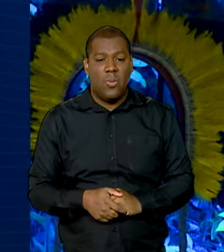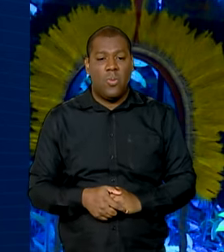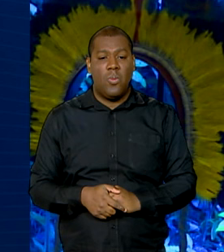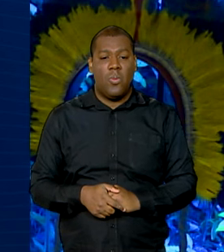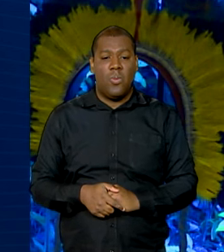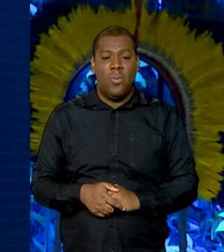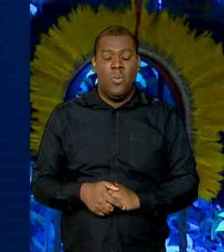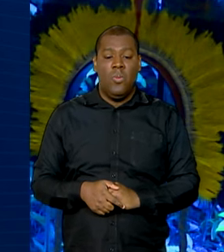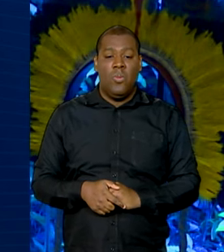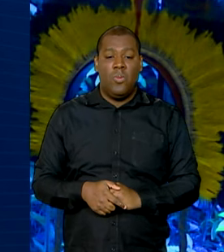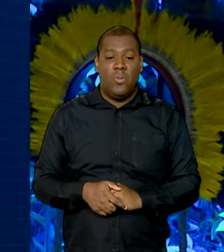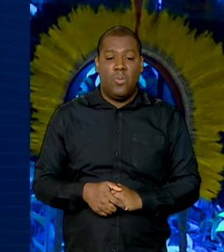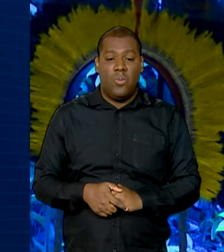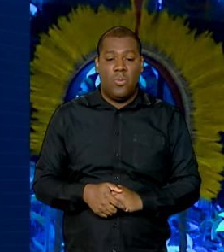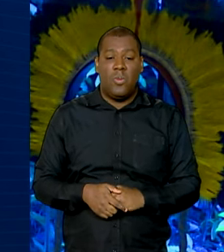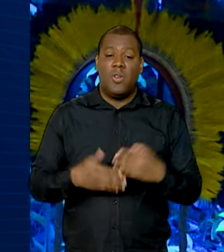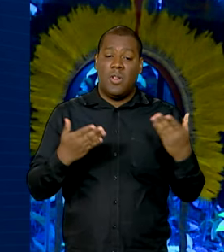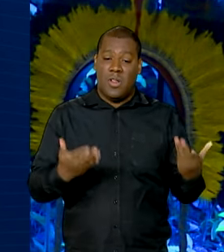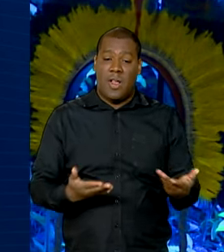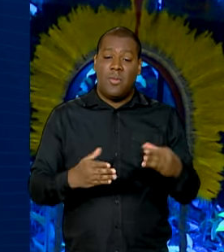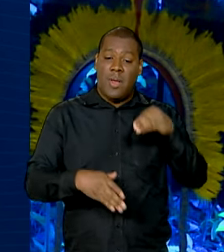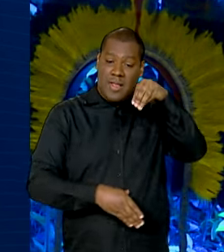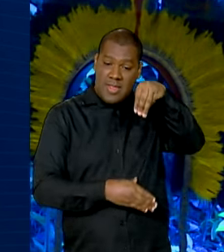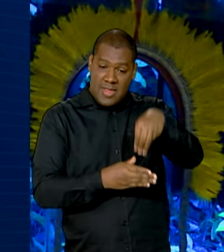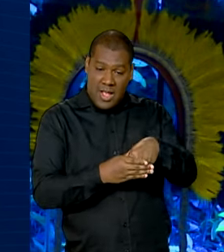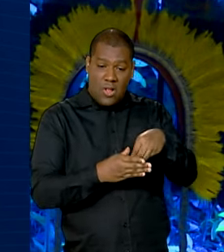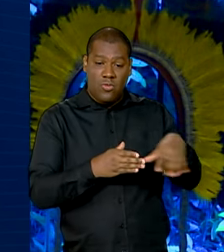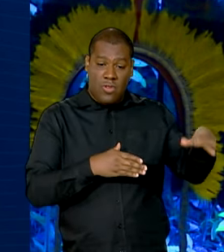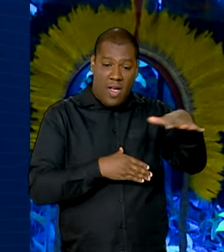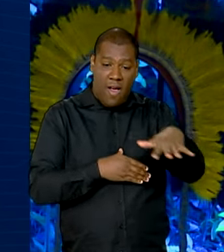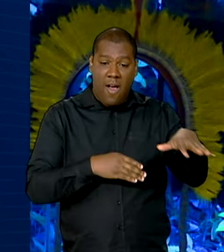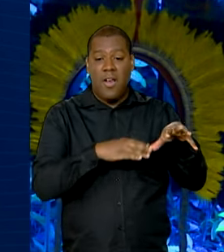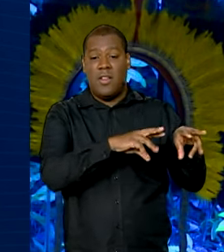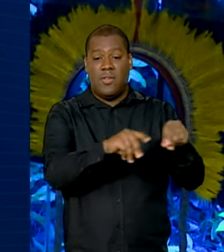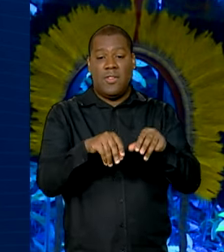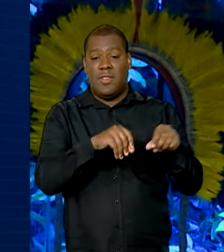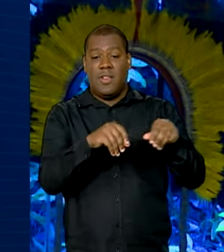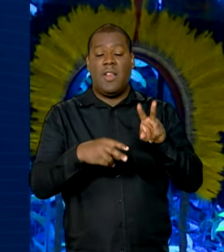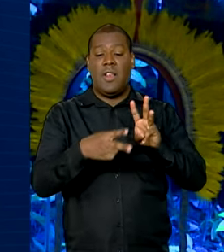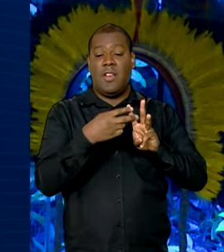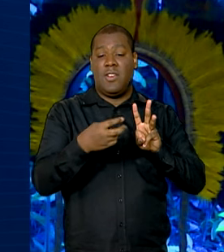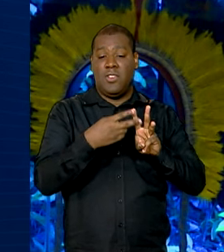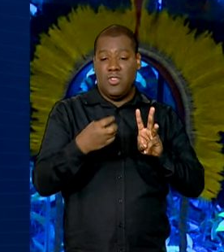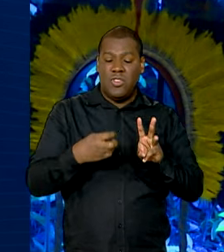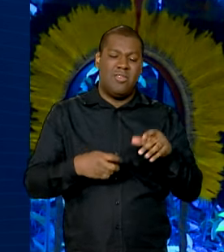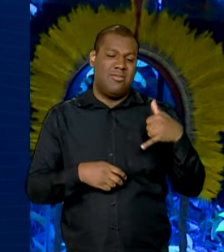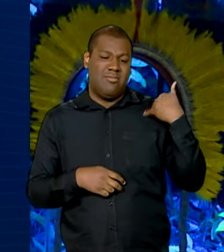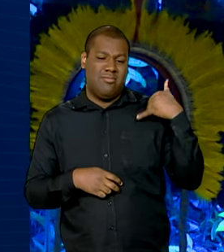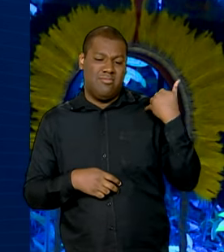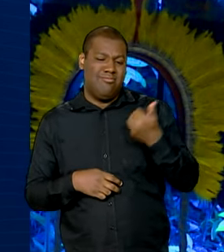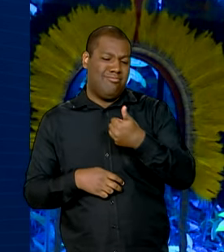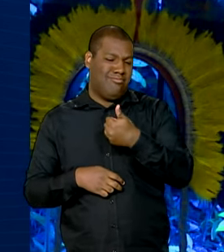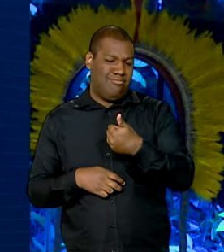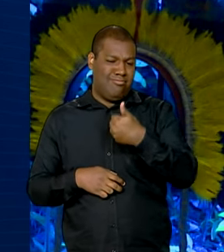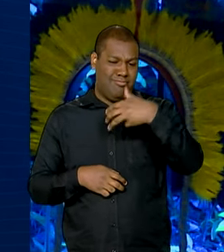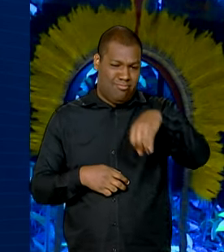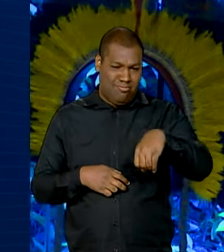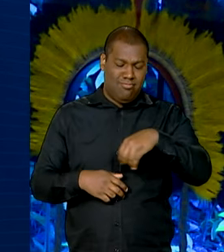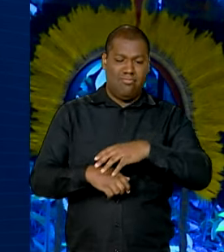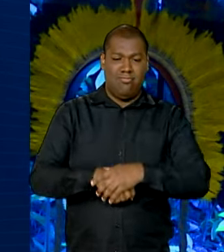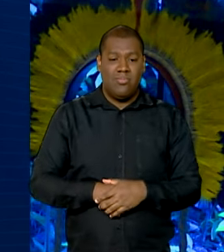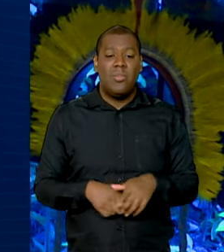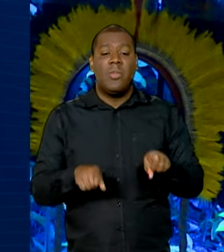Quando residem dentro de terras indígenas, tem uma idade média de 19 anos. Verificou-se também